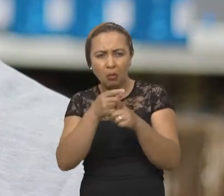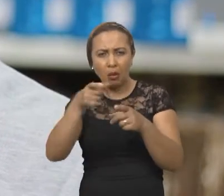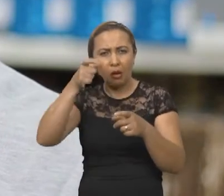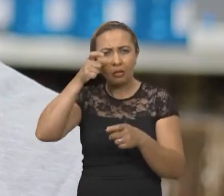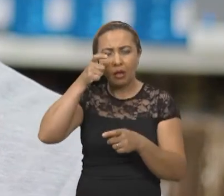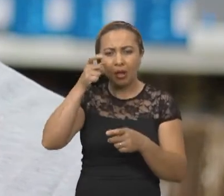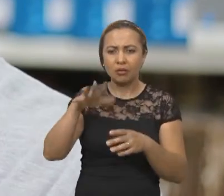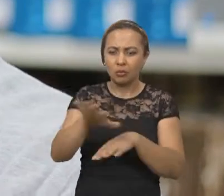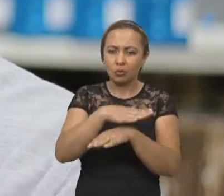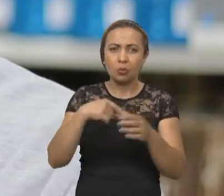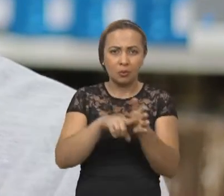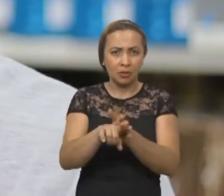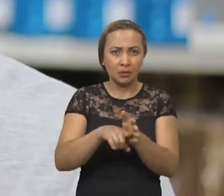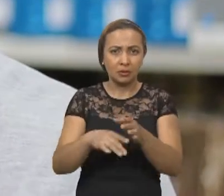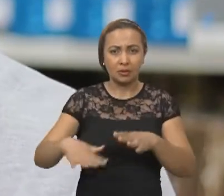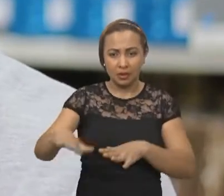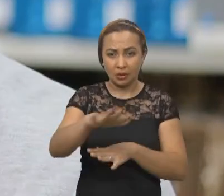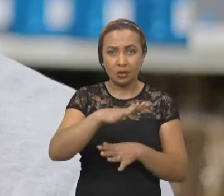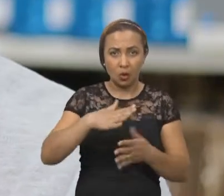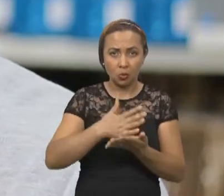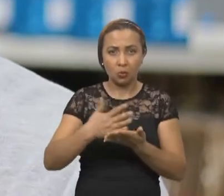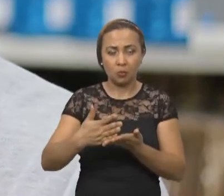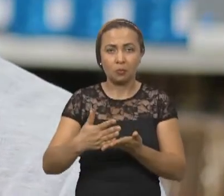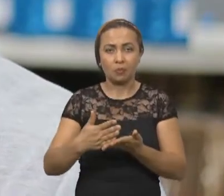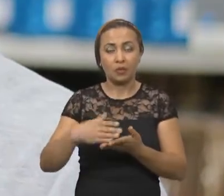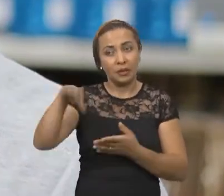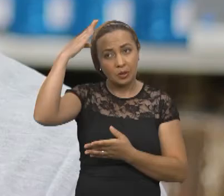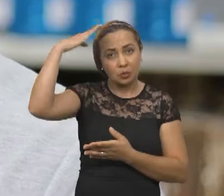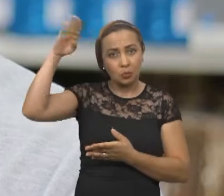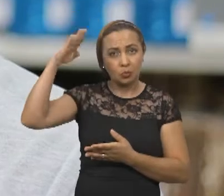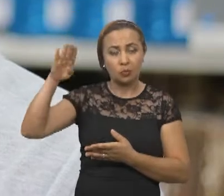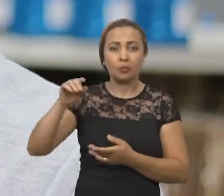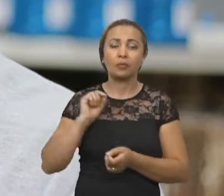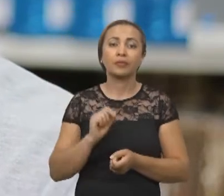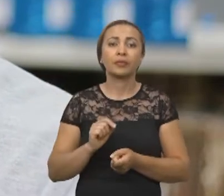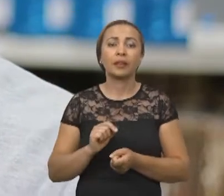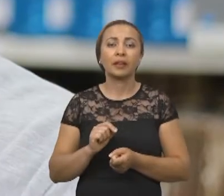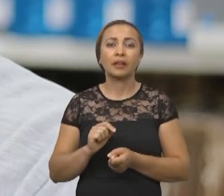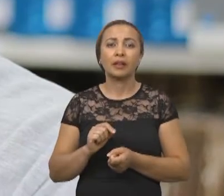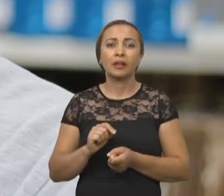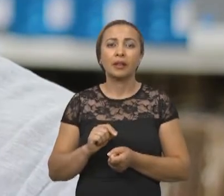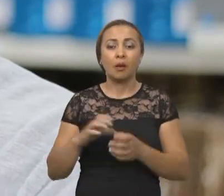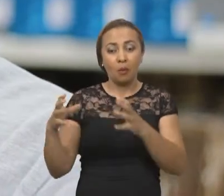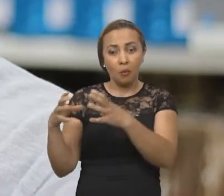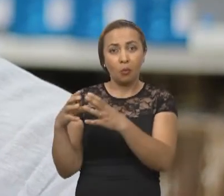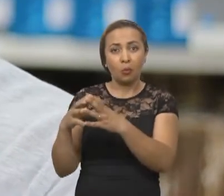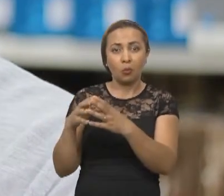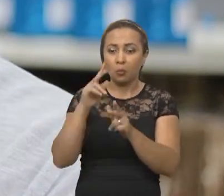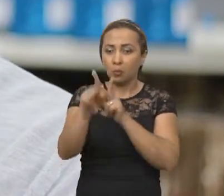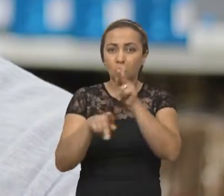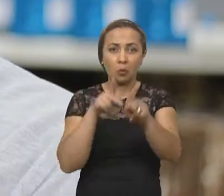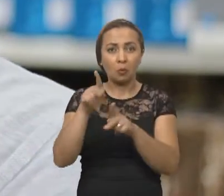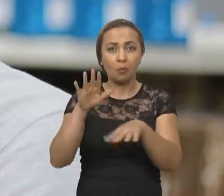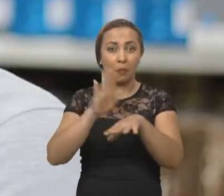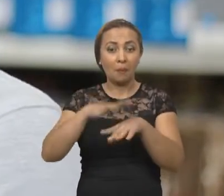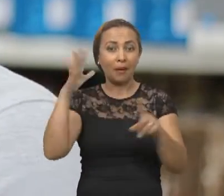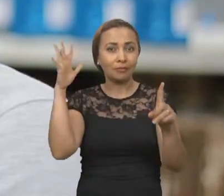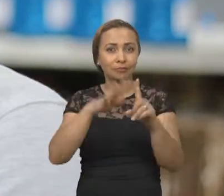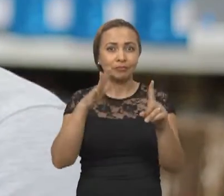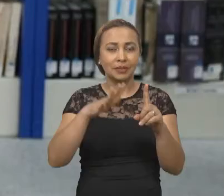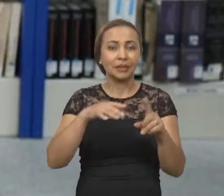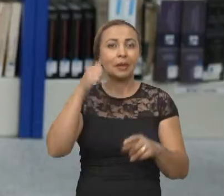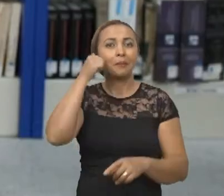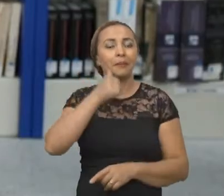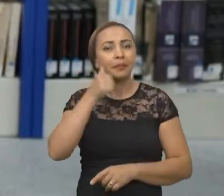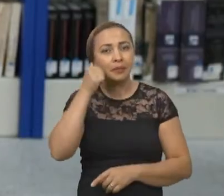na pesquisa, sobretudo nesse momento inicial na pesquisa com adultos, foi que os grupos da população mais afetados foram as